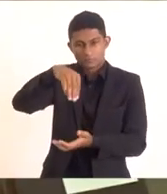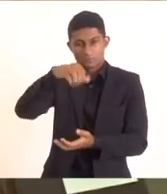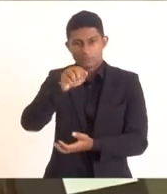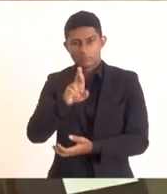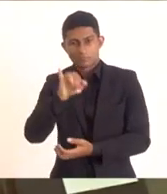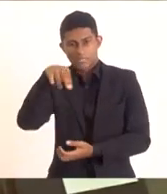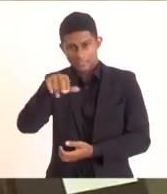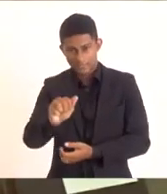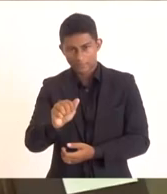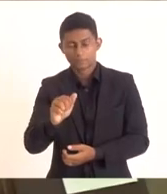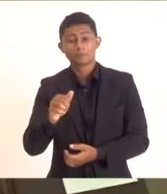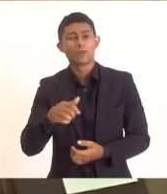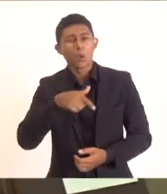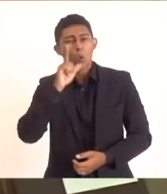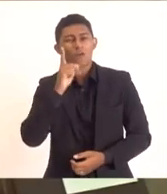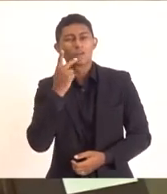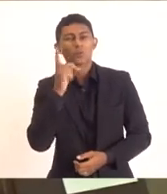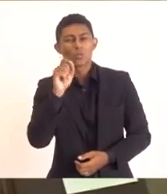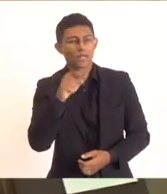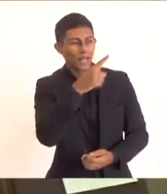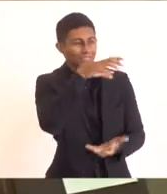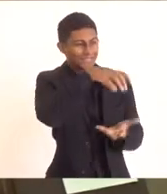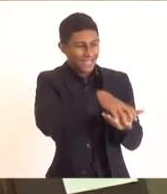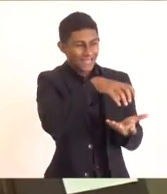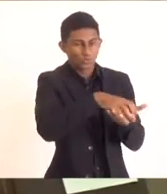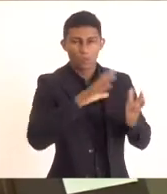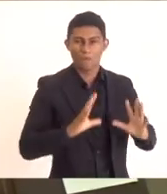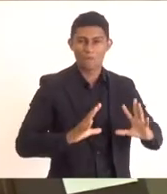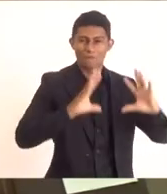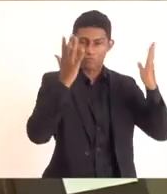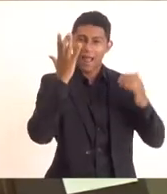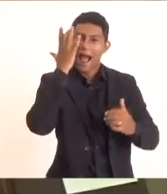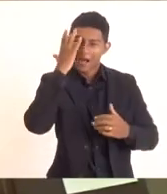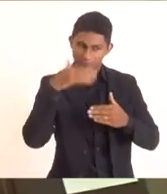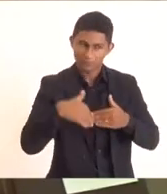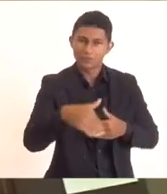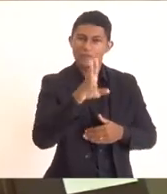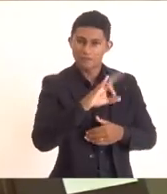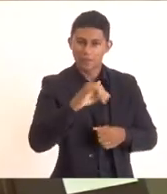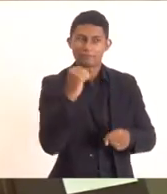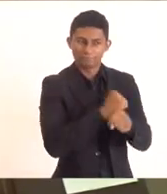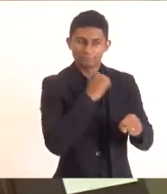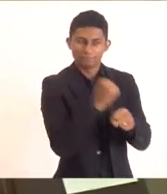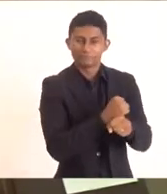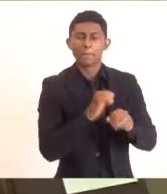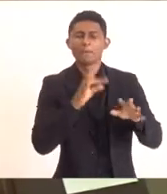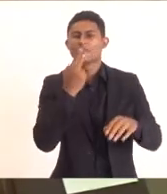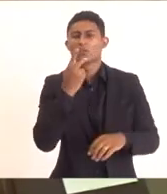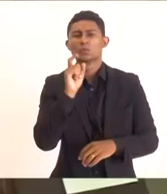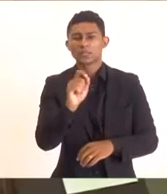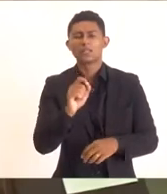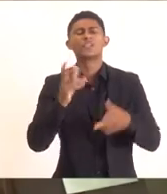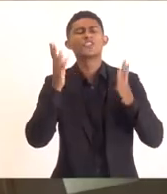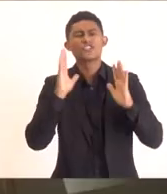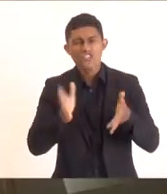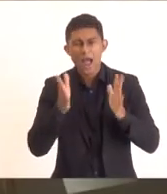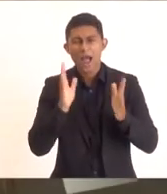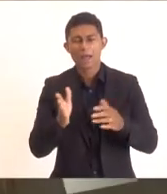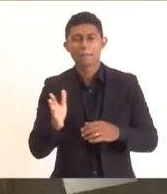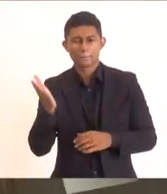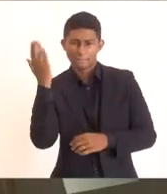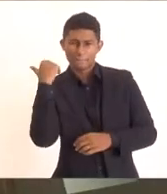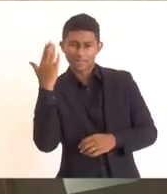onde eu acredito que vai sair, mas só para dizer o presidente e senhor que eu já participei, nós já